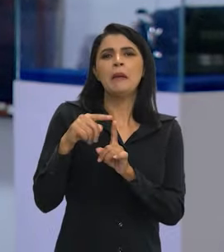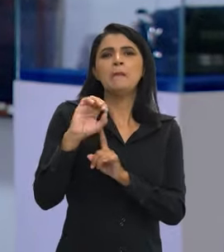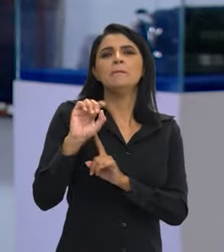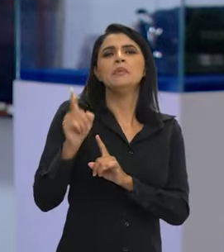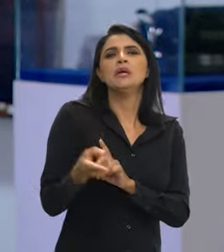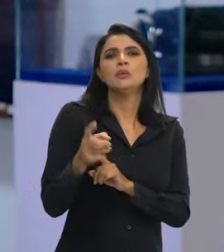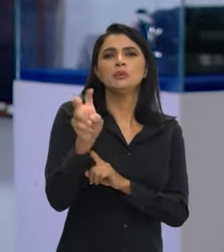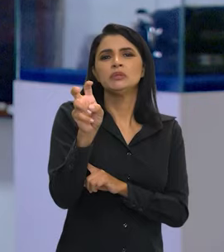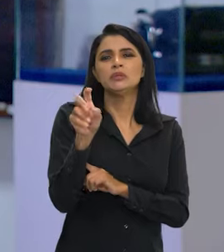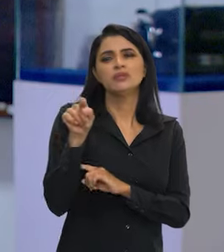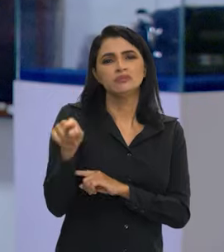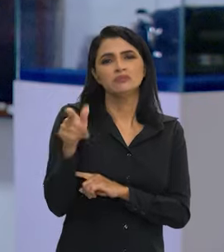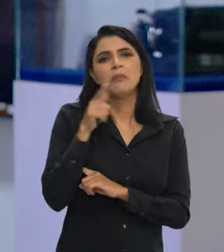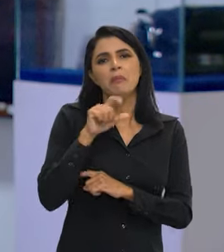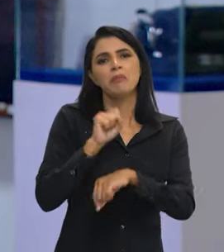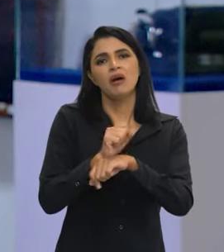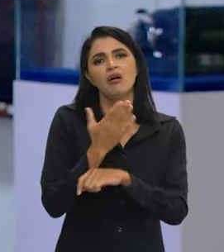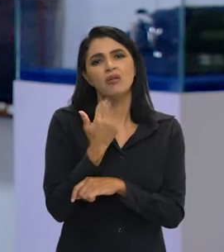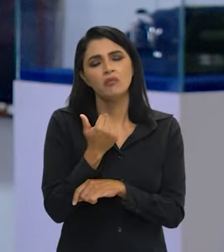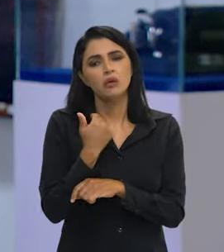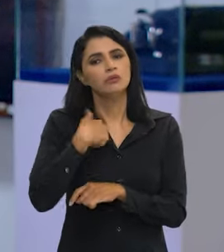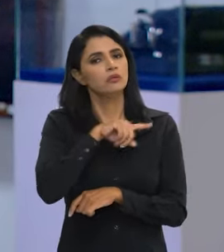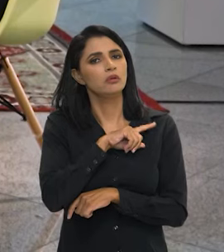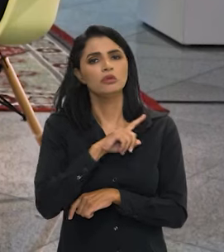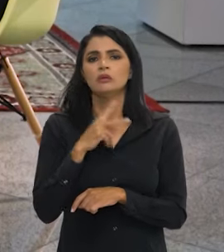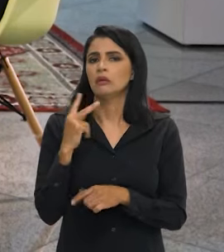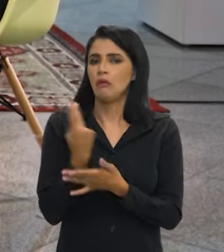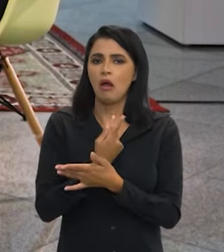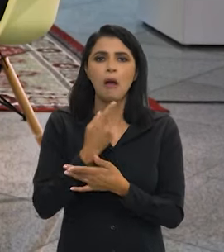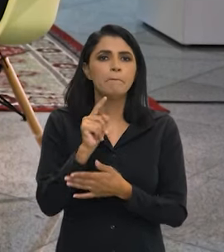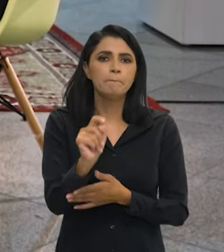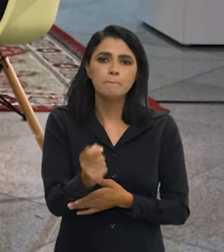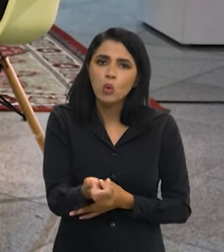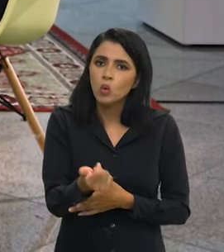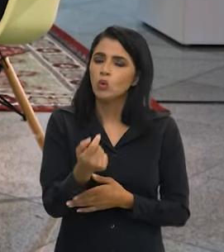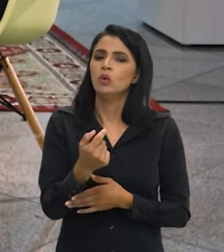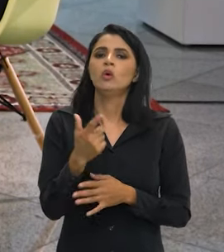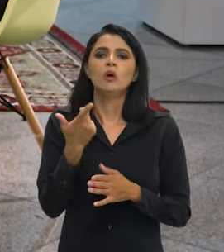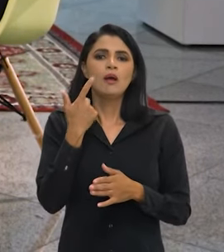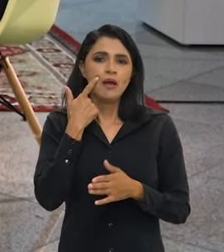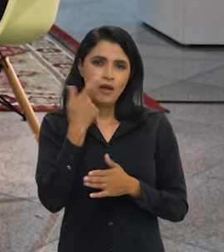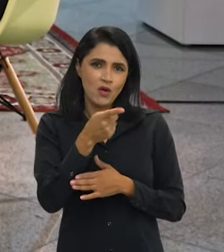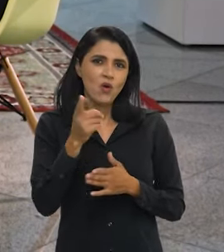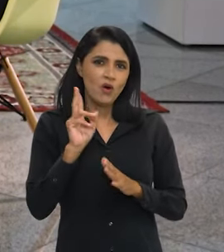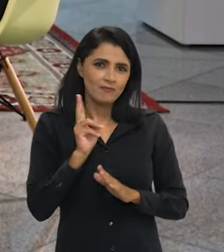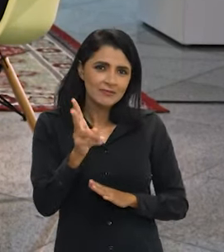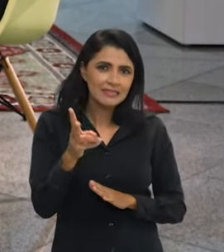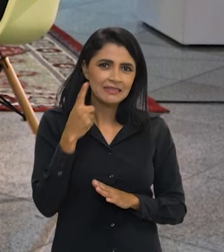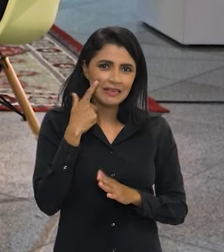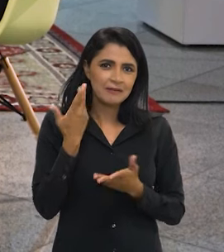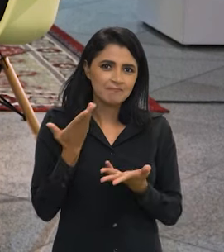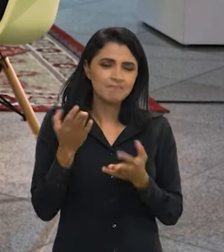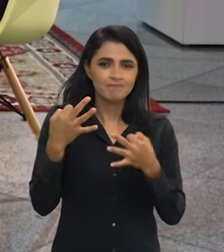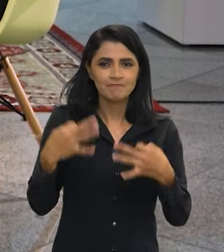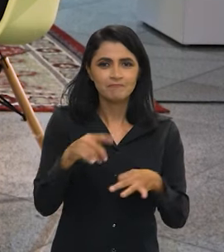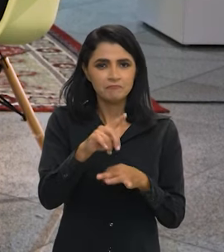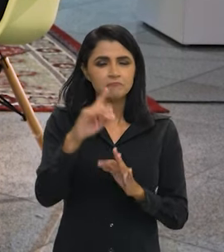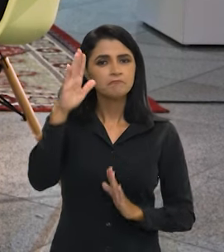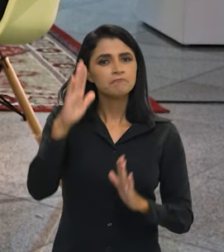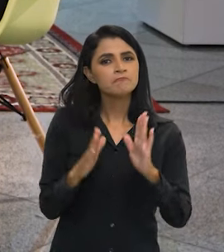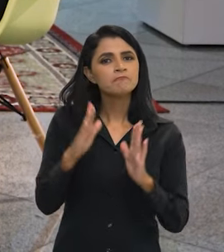,5%. Mas aquele 0,5% fica sem comer. Então, não temos que errar menos. E agora que viram que o ateste médio está dando certo,